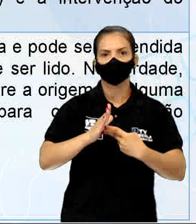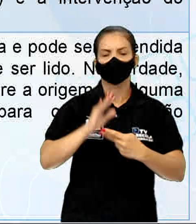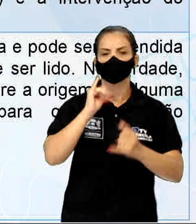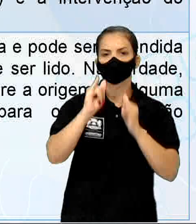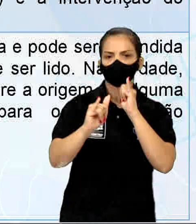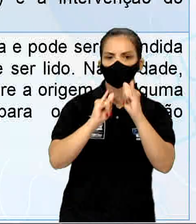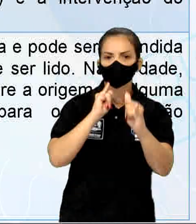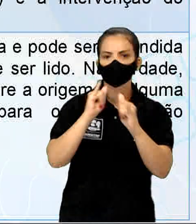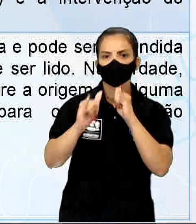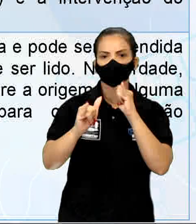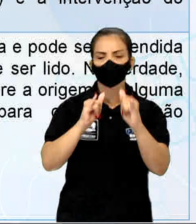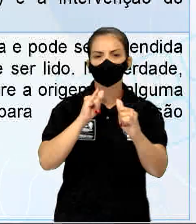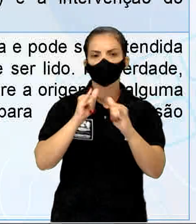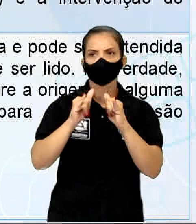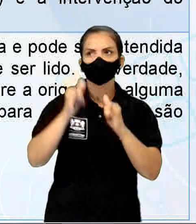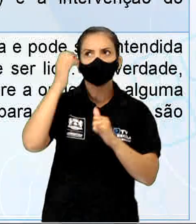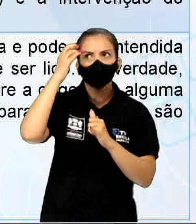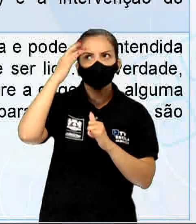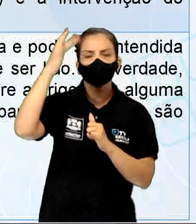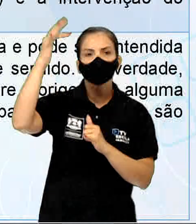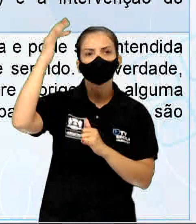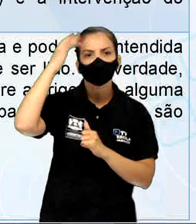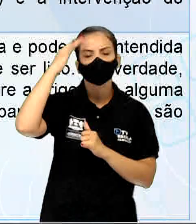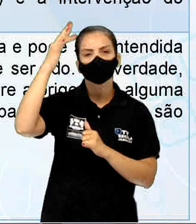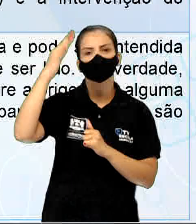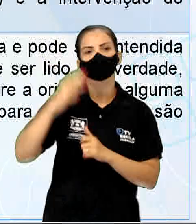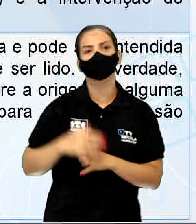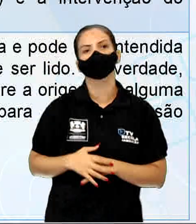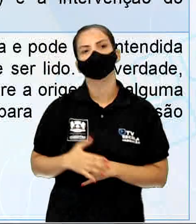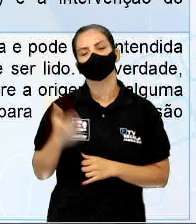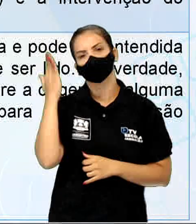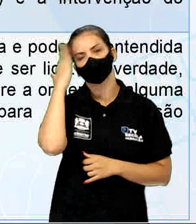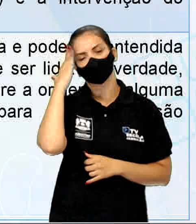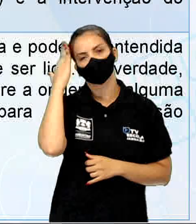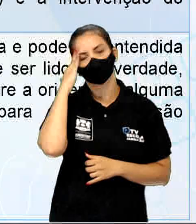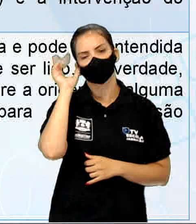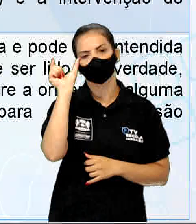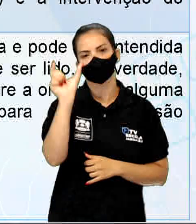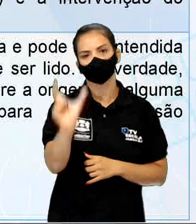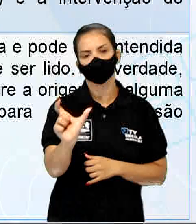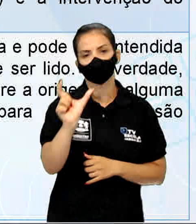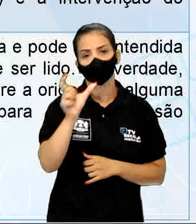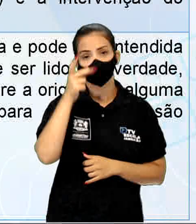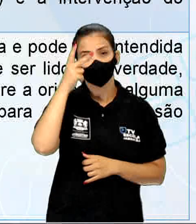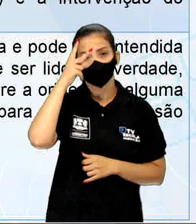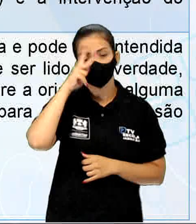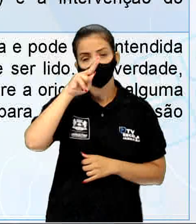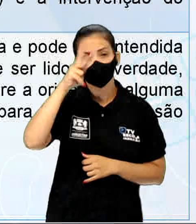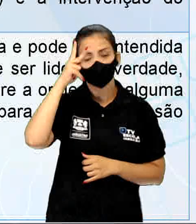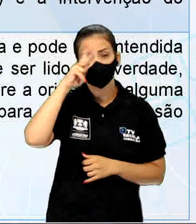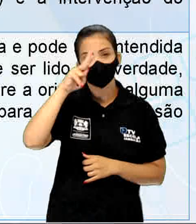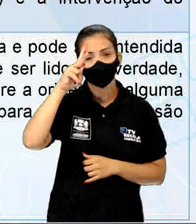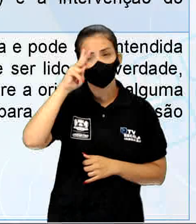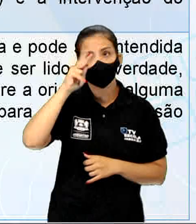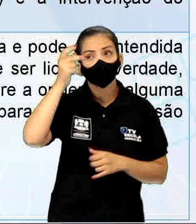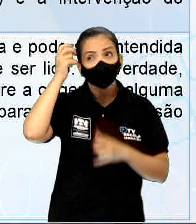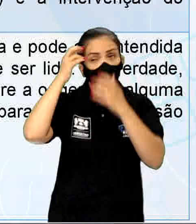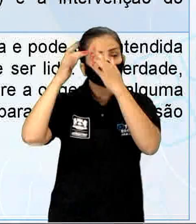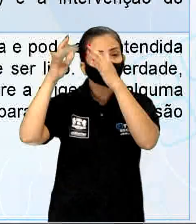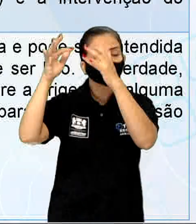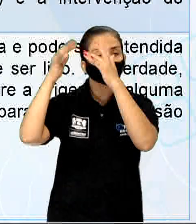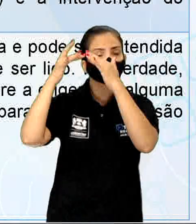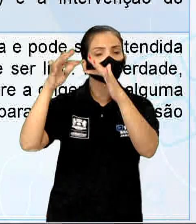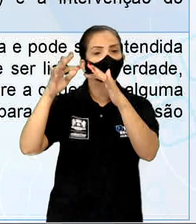significa invenção. Ficção. Desse modo, podemos entender que essa palavra como história é inventada ou contada.